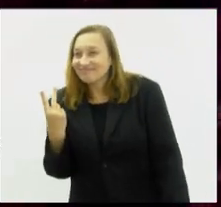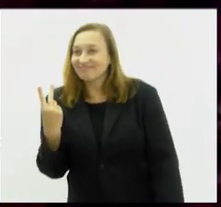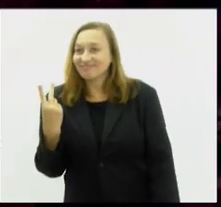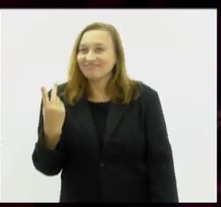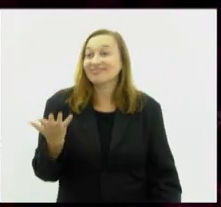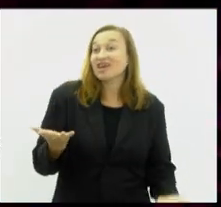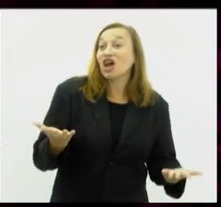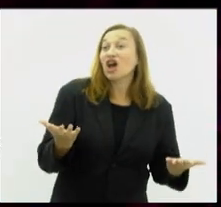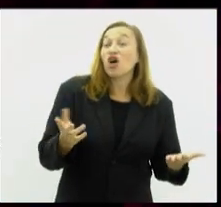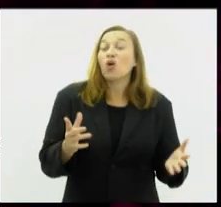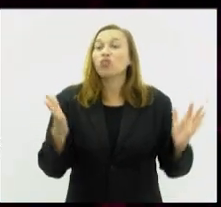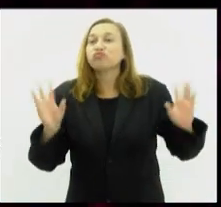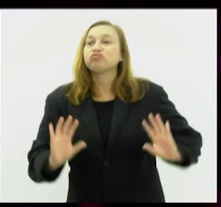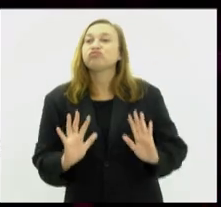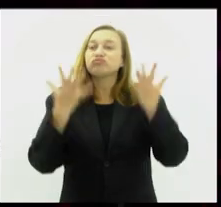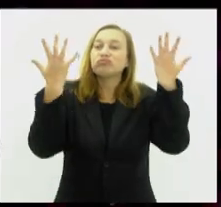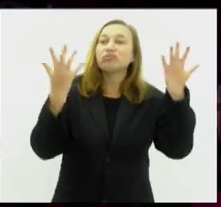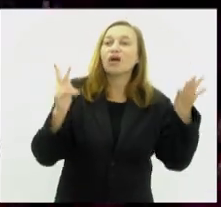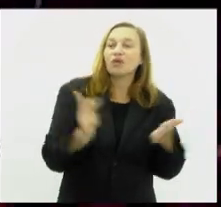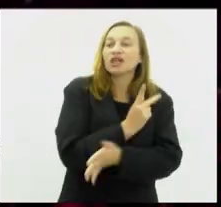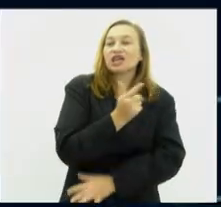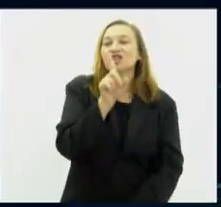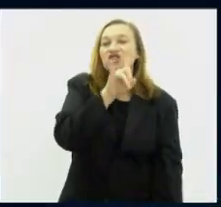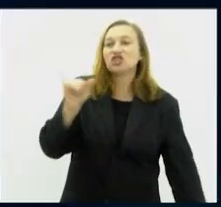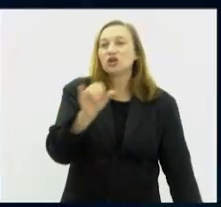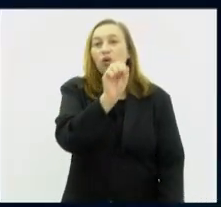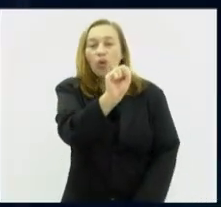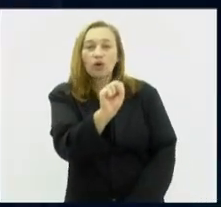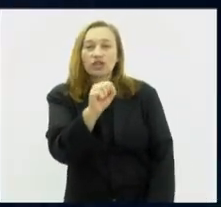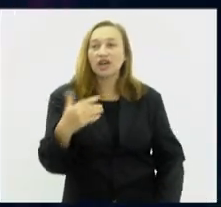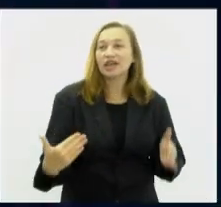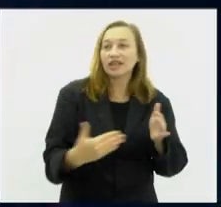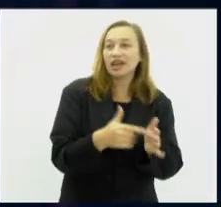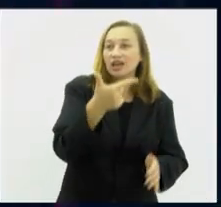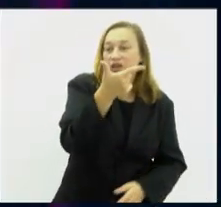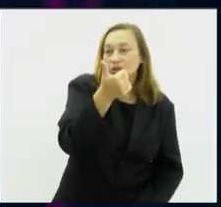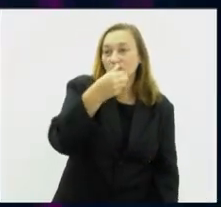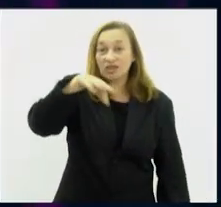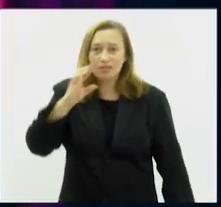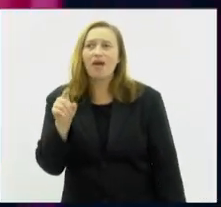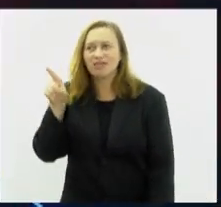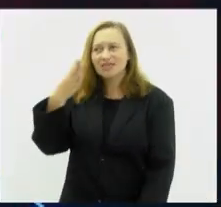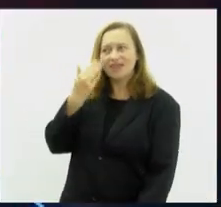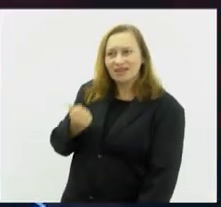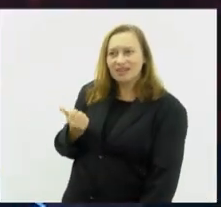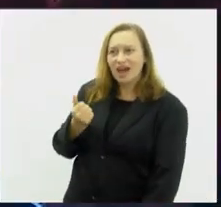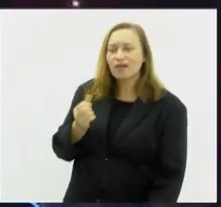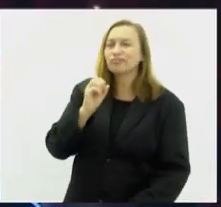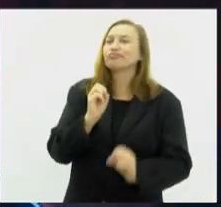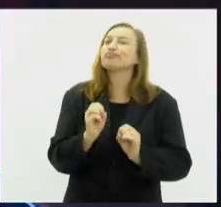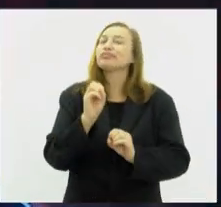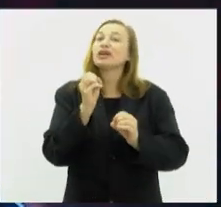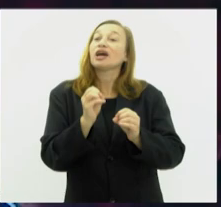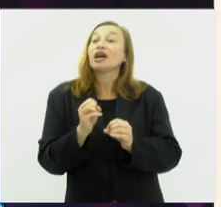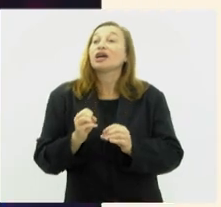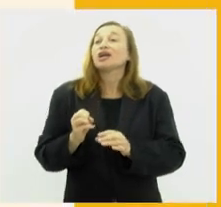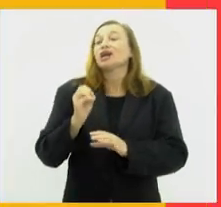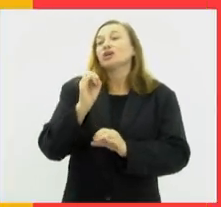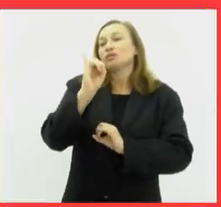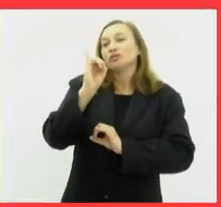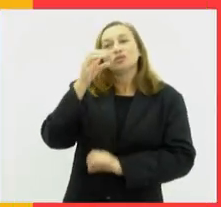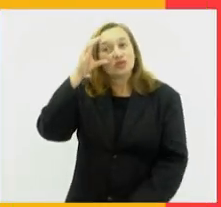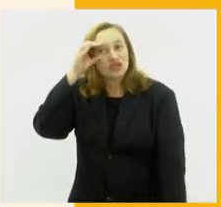Os shows acontecem entre os dias 8 e 12 de maio. A programação você já sabe. Está disponível no Instagram da Prefeitura.